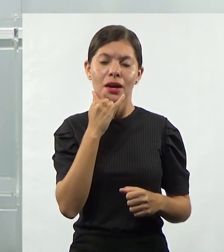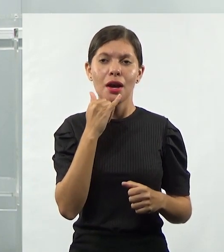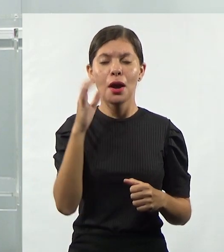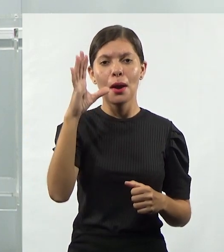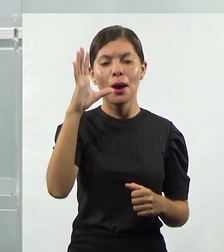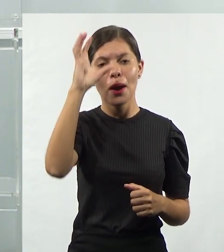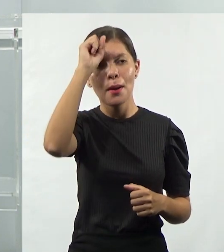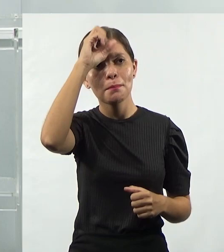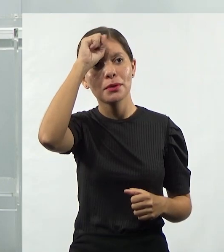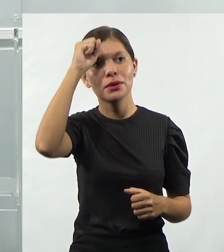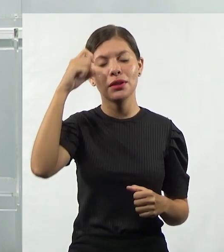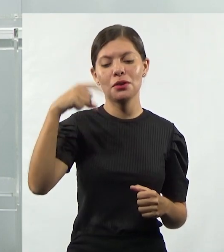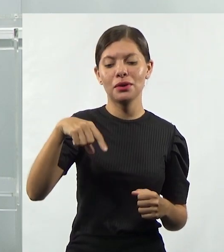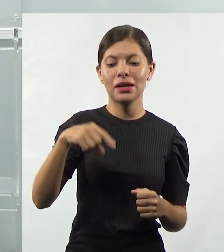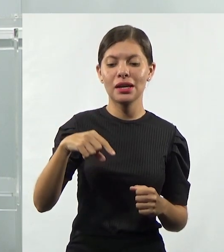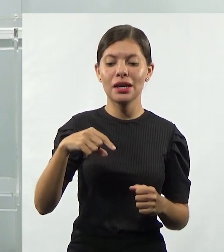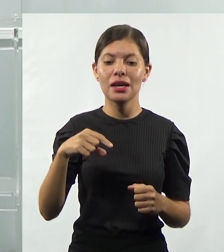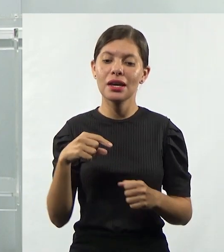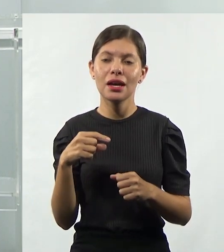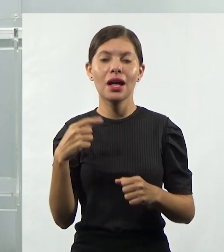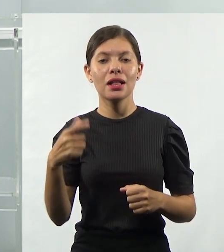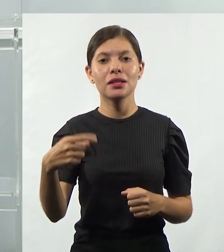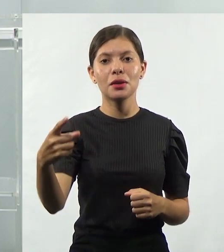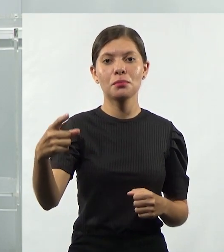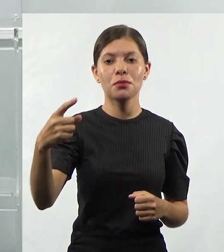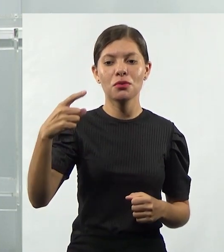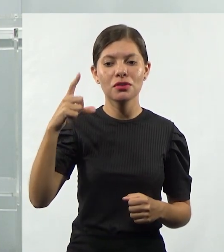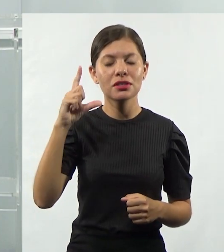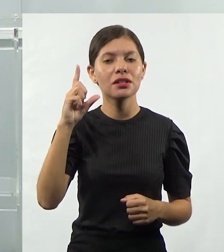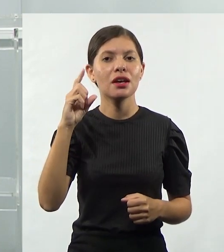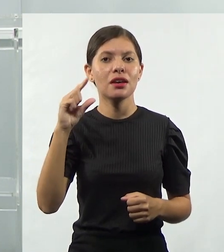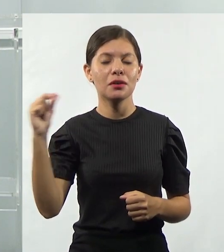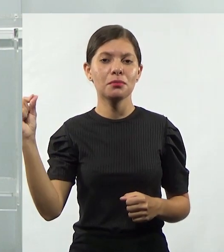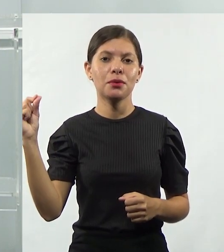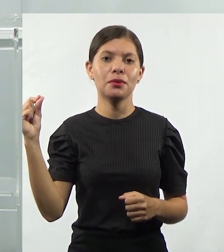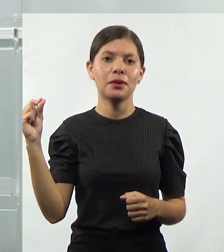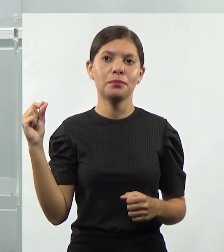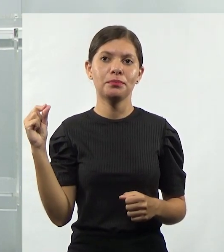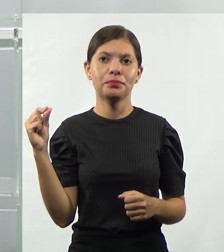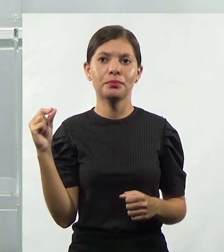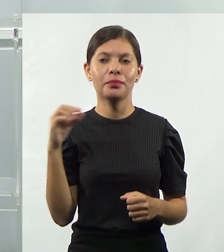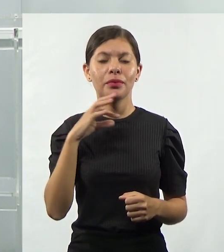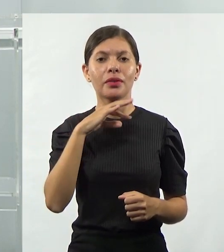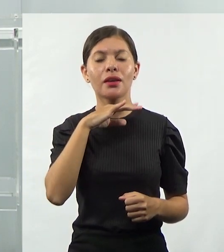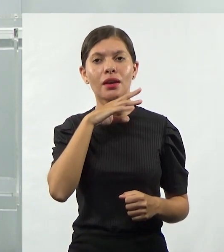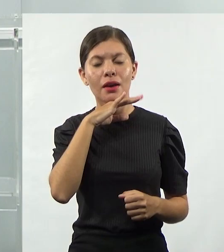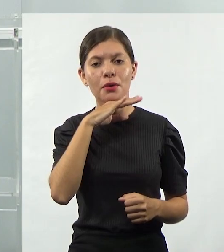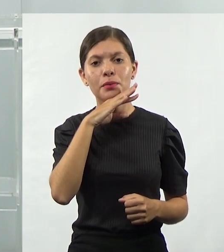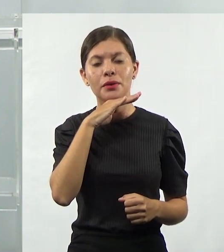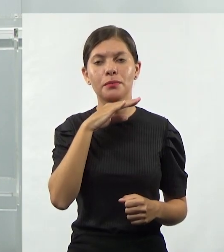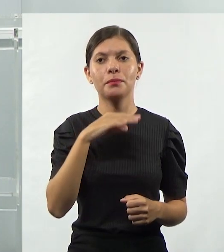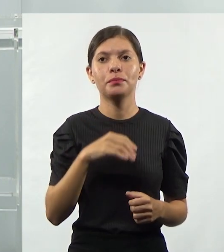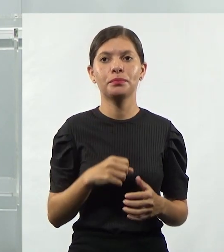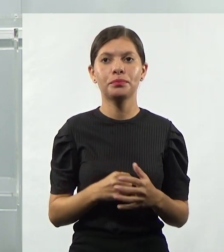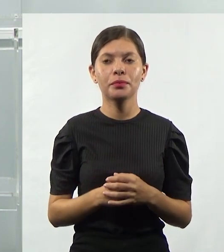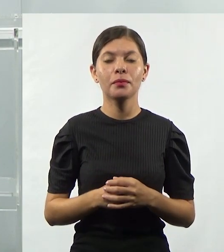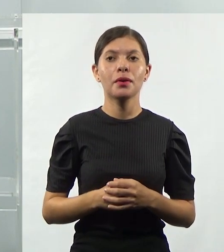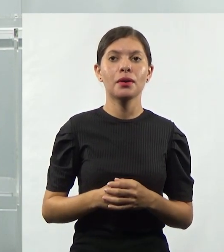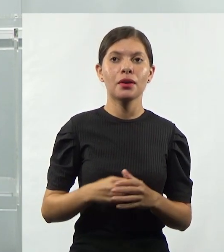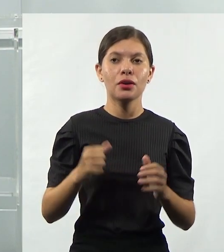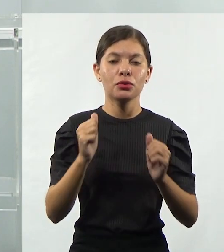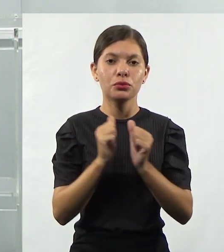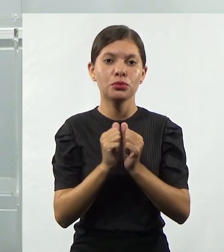embora trabalhar para concorrência, né? É muito ruim. Então, é importante que a gente saiba manter, valorizar essas pessoas, que elas